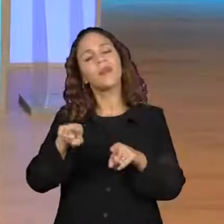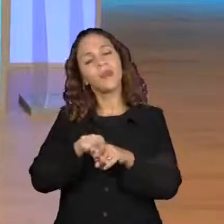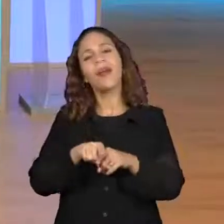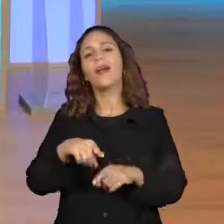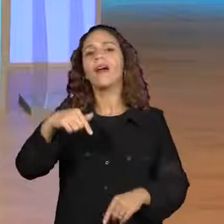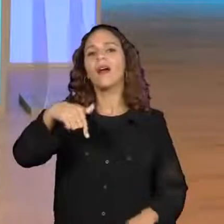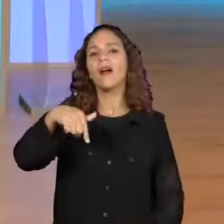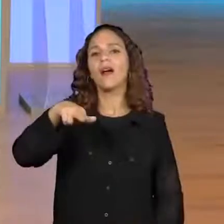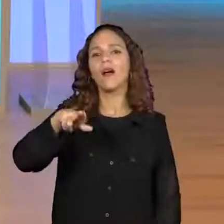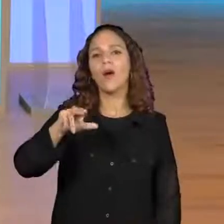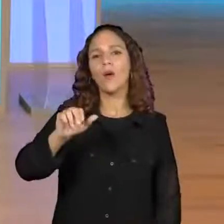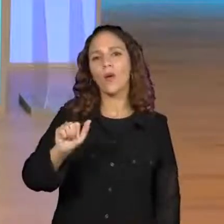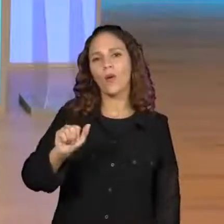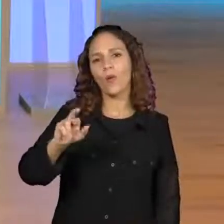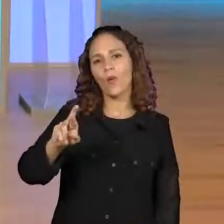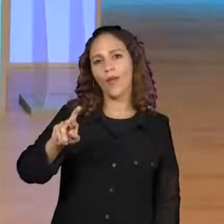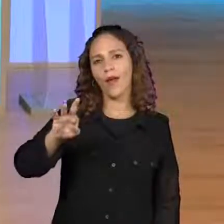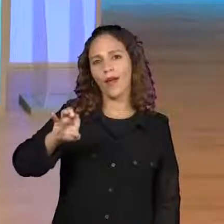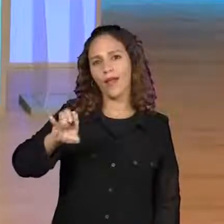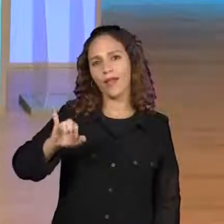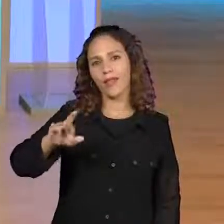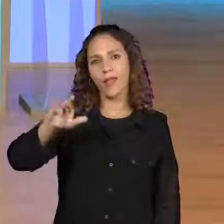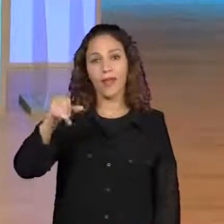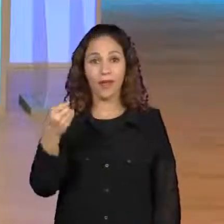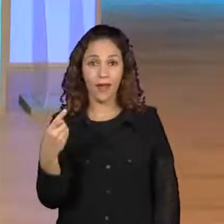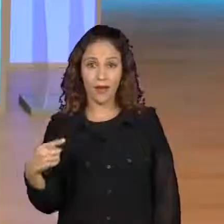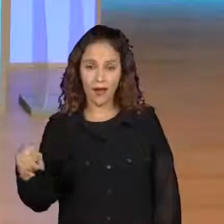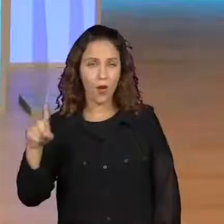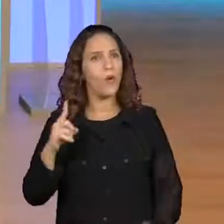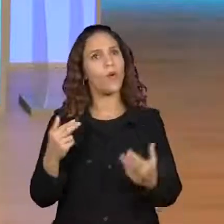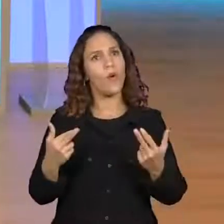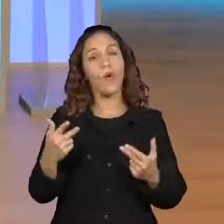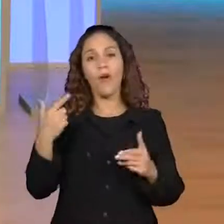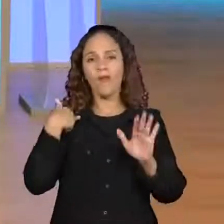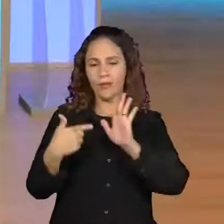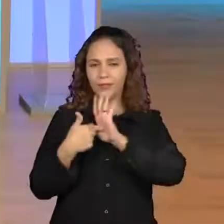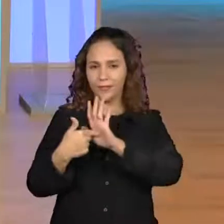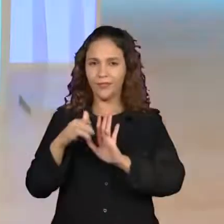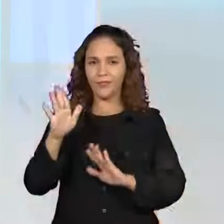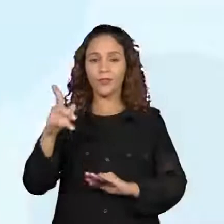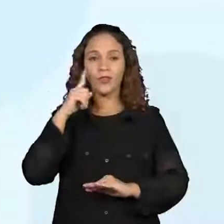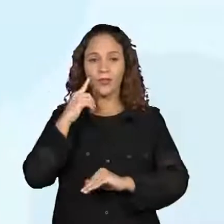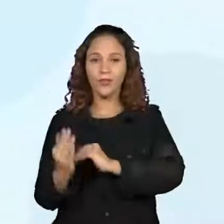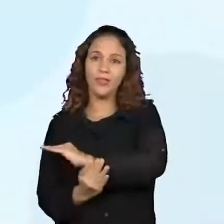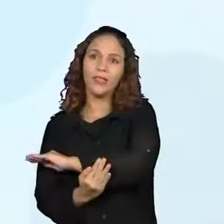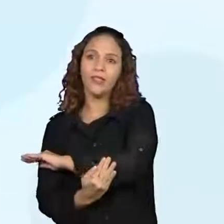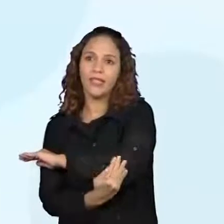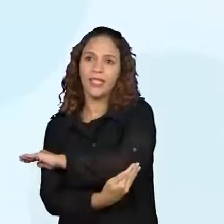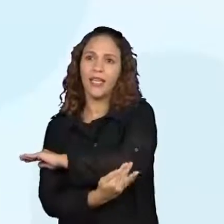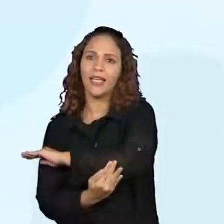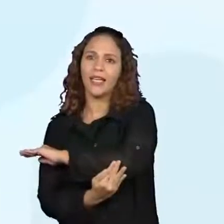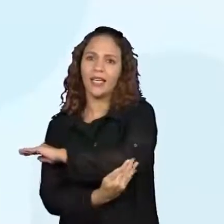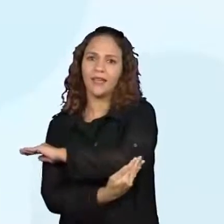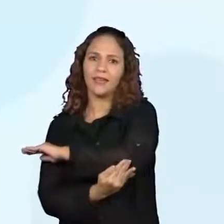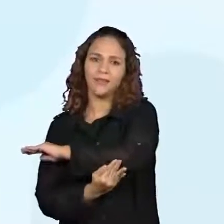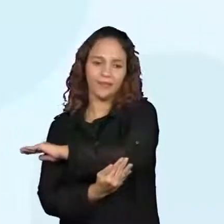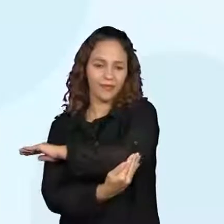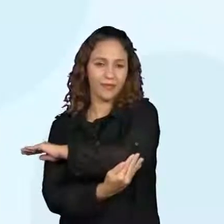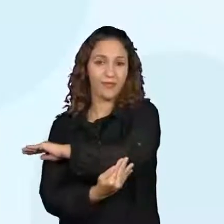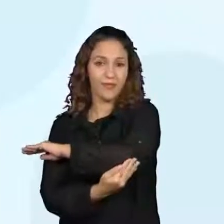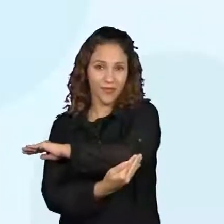coisa, não é? Então, vai assim, de uma esquina à outra. Deixa eu ver se eu consigo marcar aqui para vocês. Acho que vai de caneta mesmo.